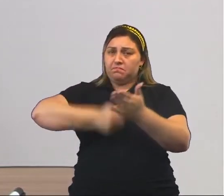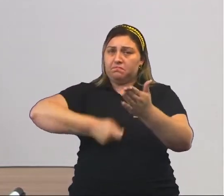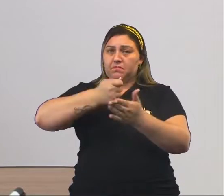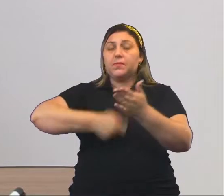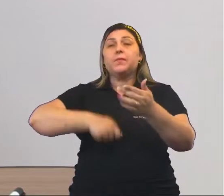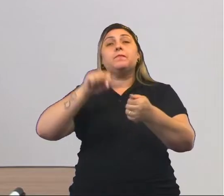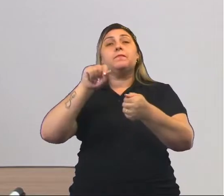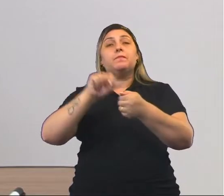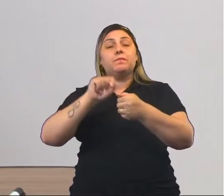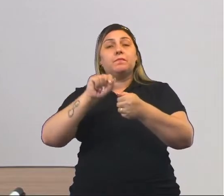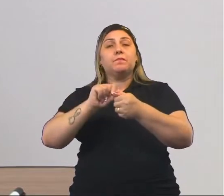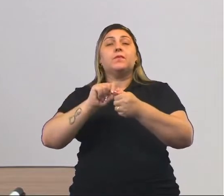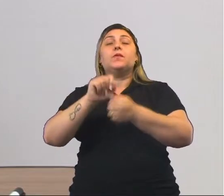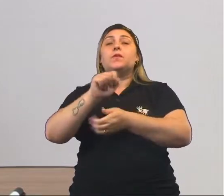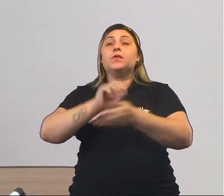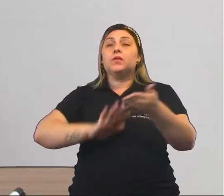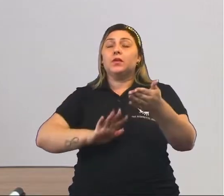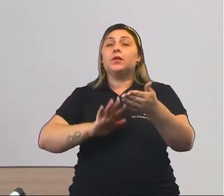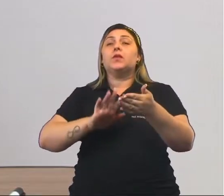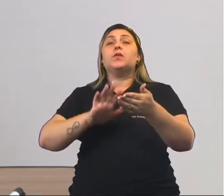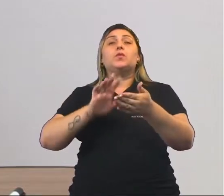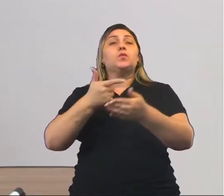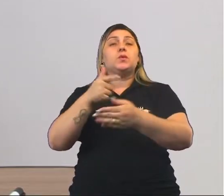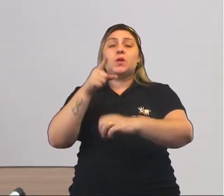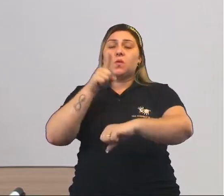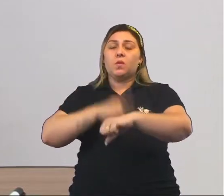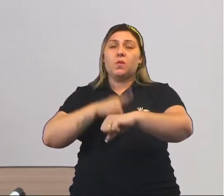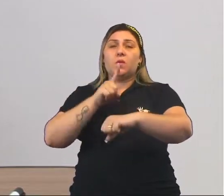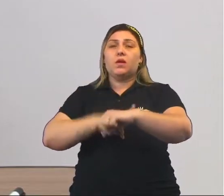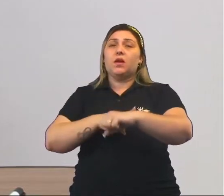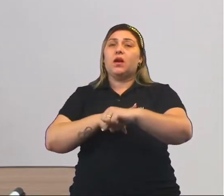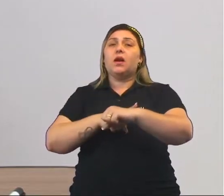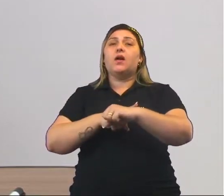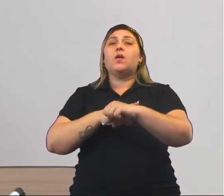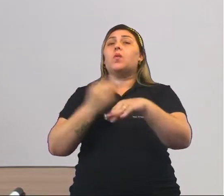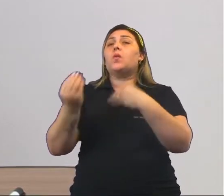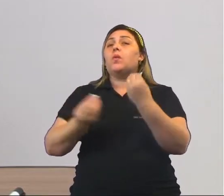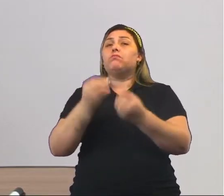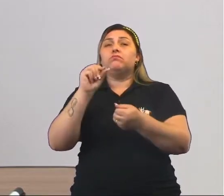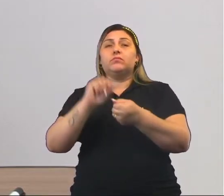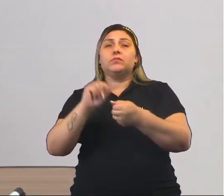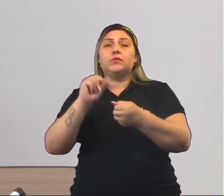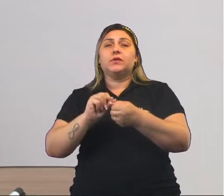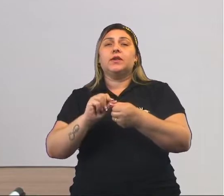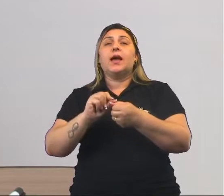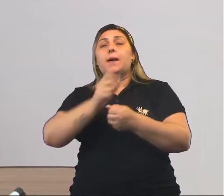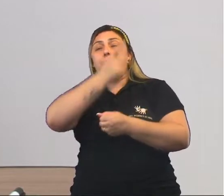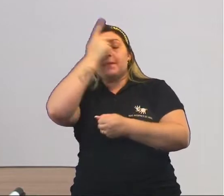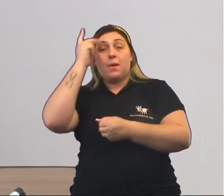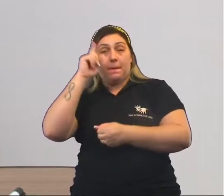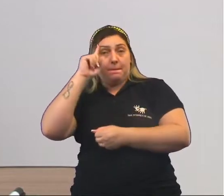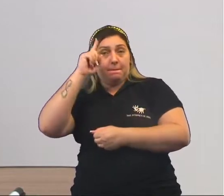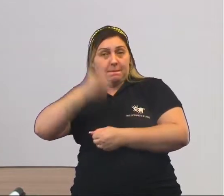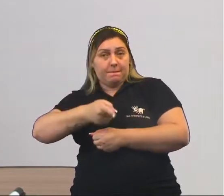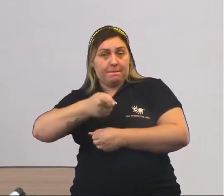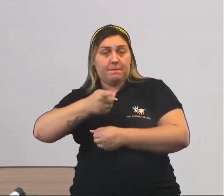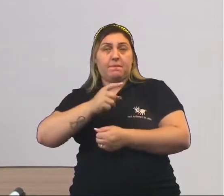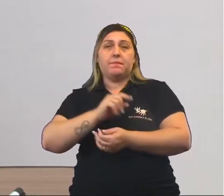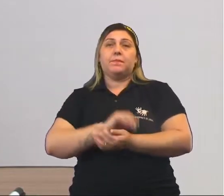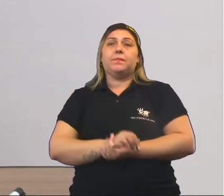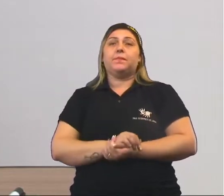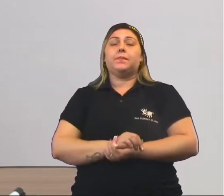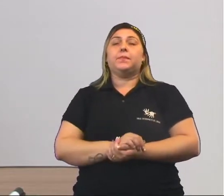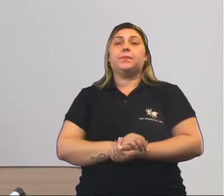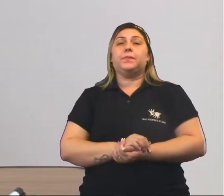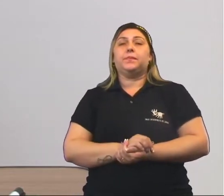realiza uma atividade, ele não determina o horário, nem o que ele vai fazer. Ele faz exatamente o que a pessoa, que é o